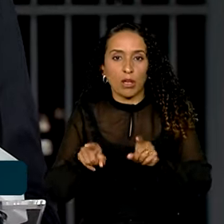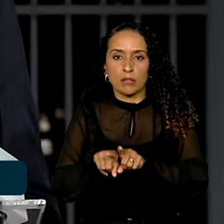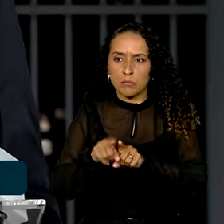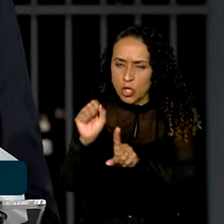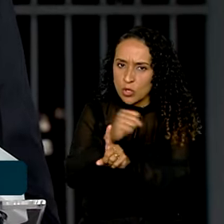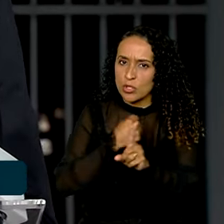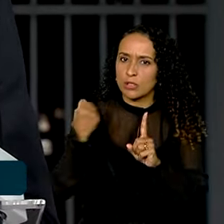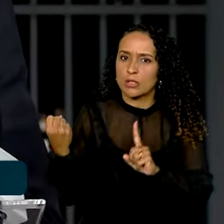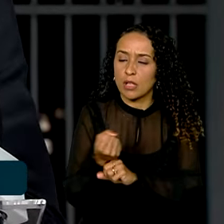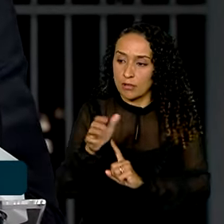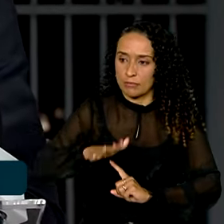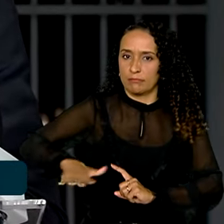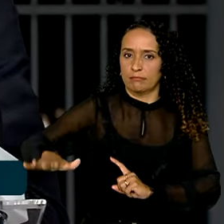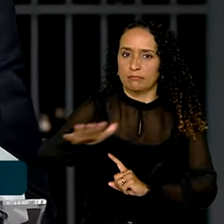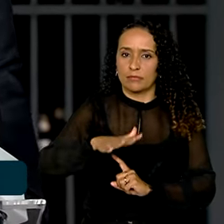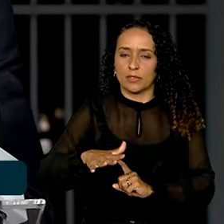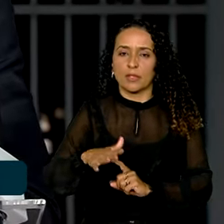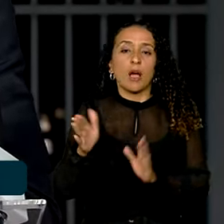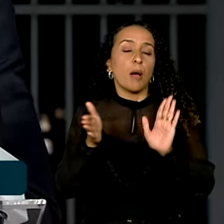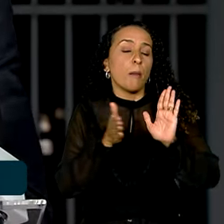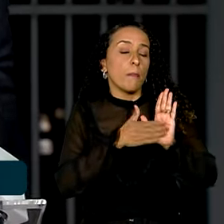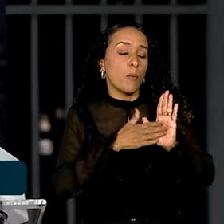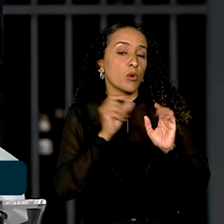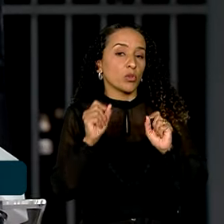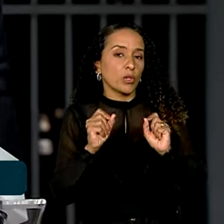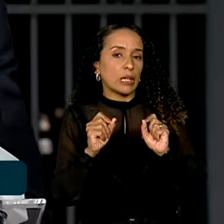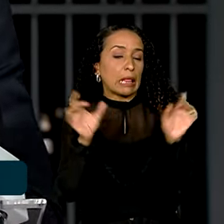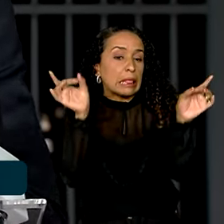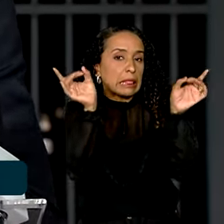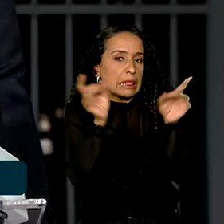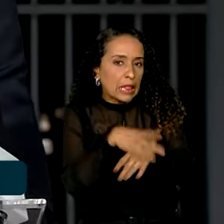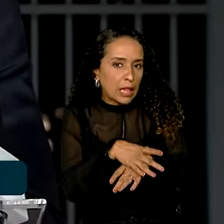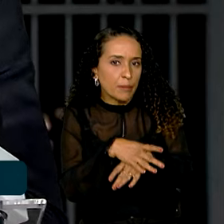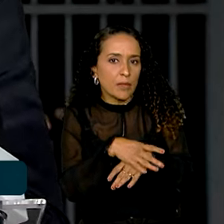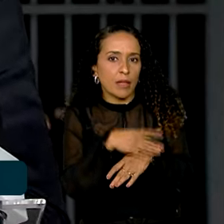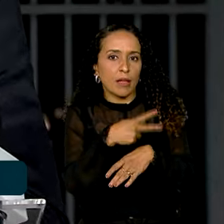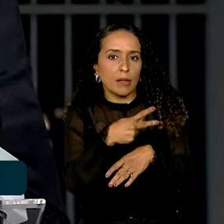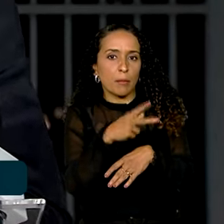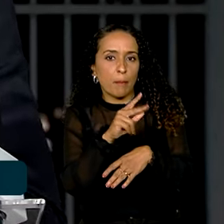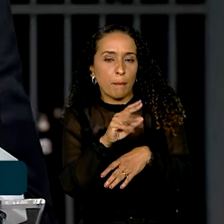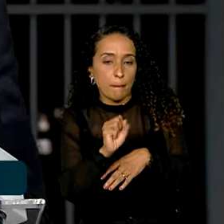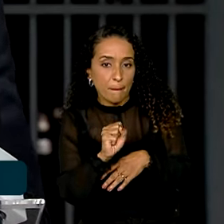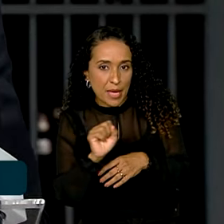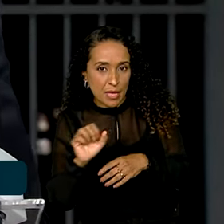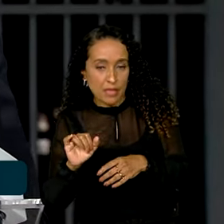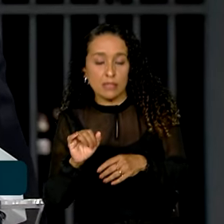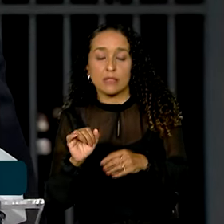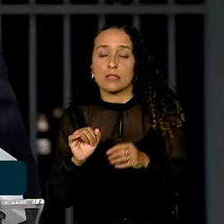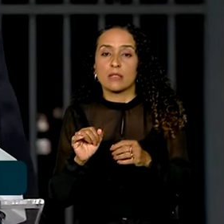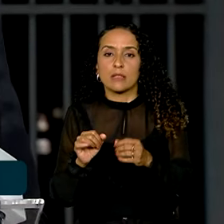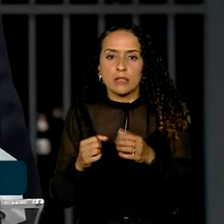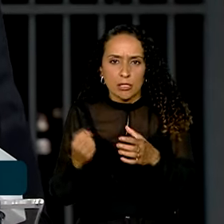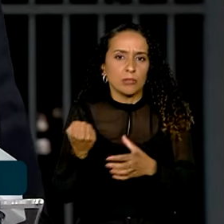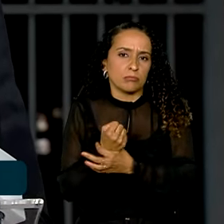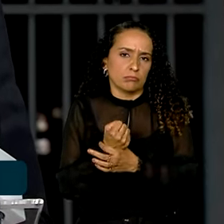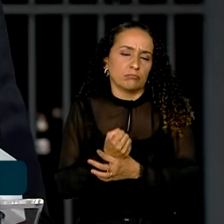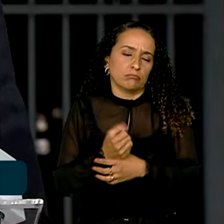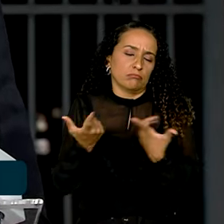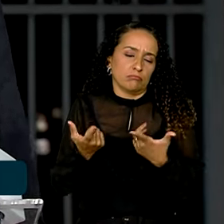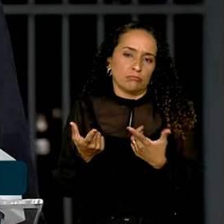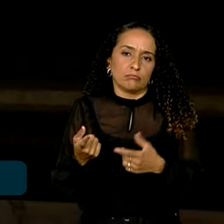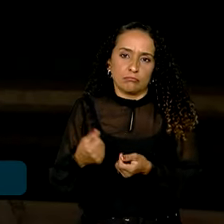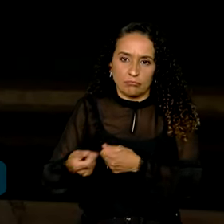sociedade, com os setores, uma proposta de término do PERSI que seja sustentável do ponto de vista das contas